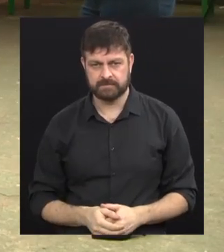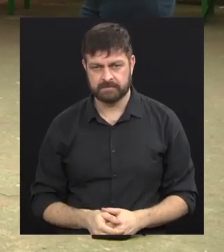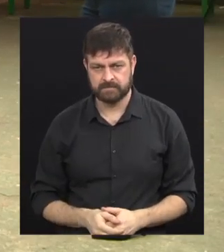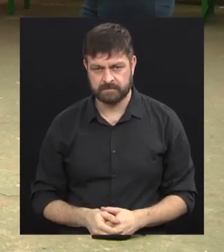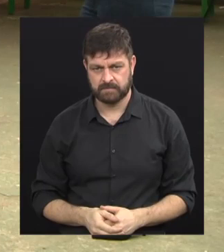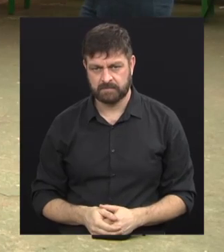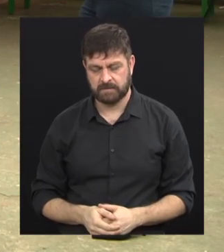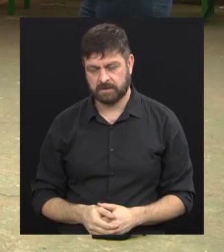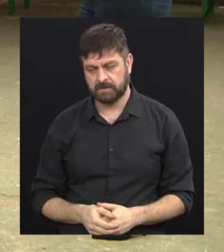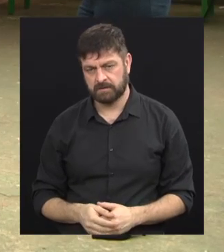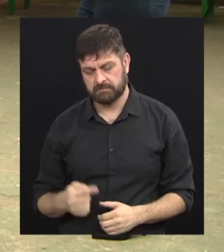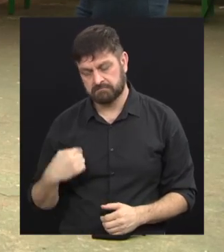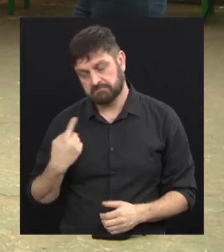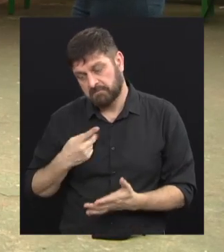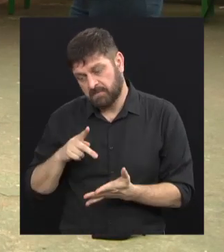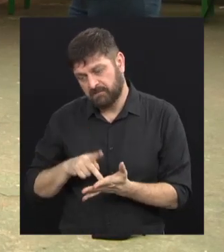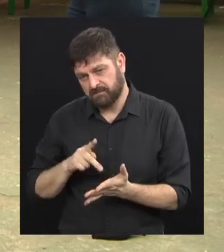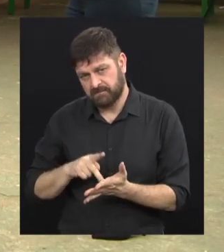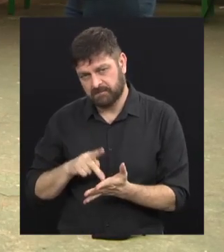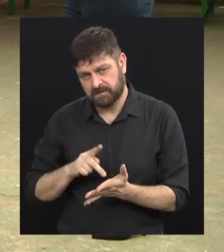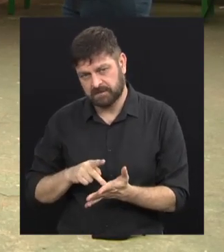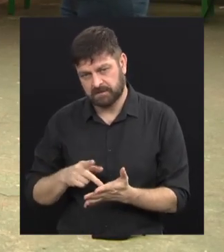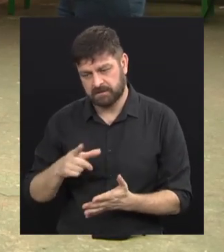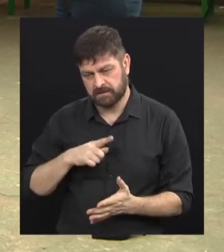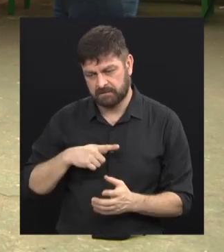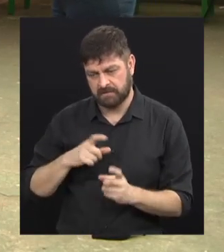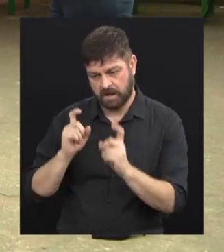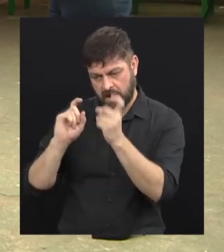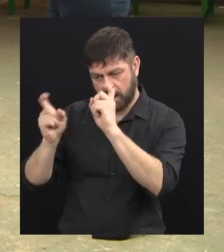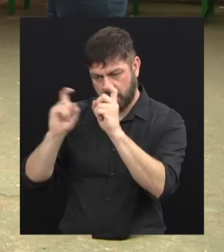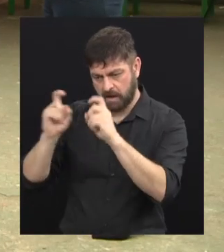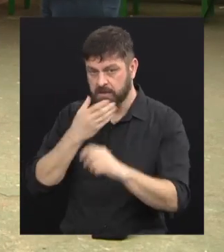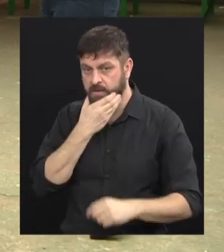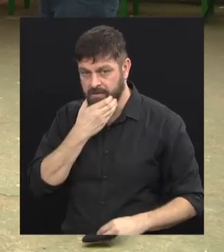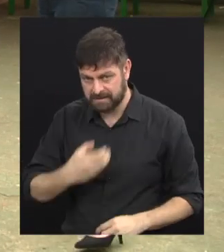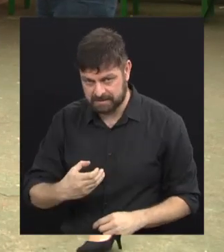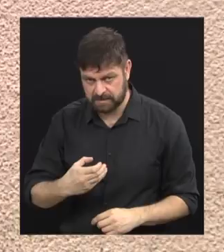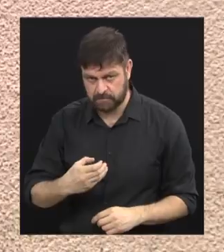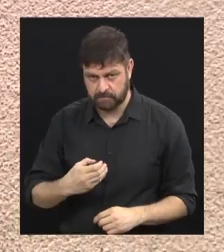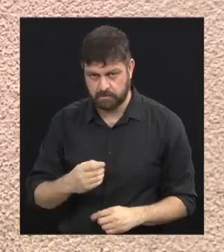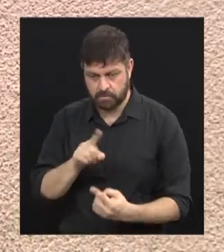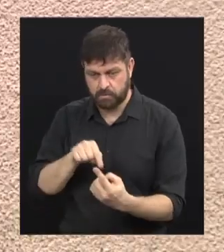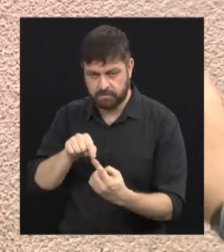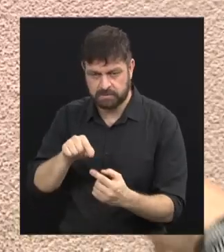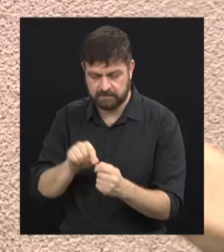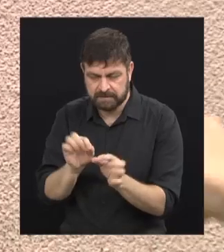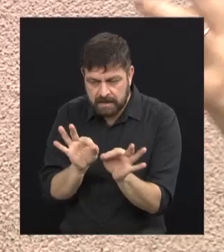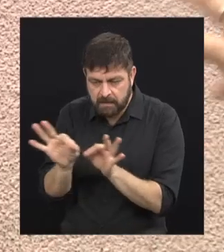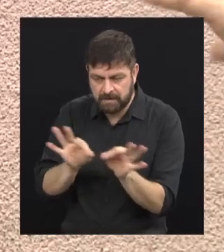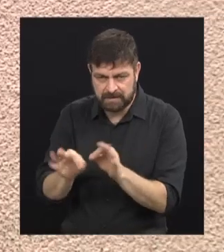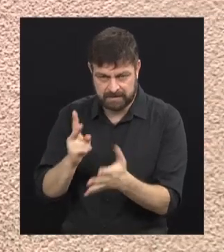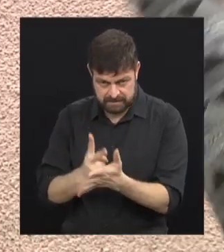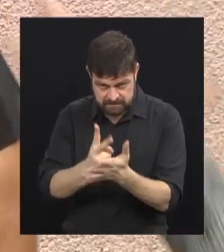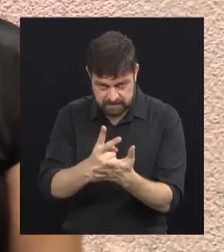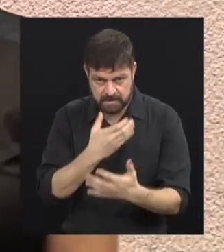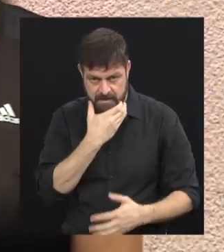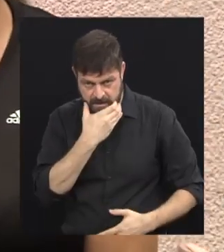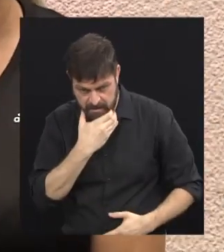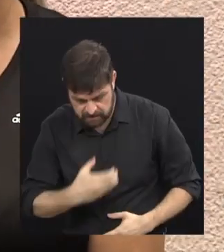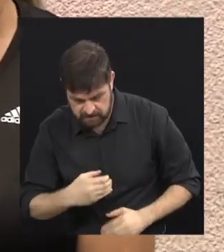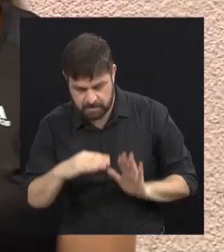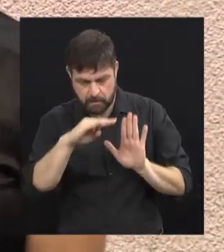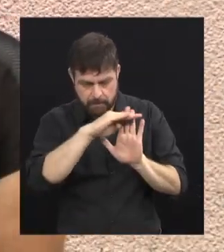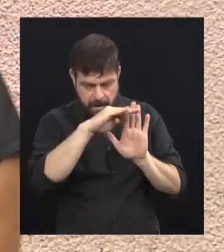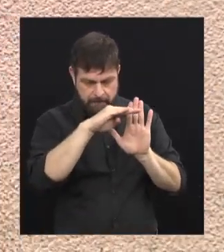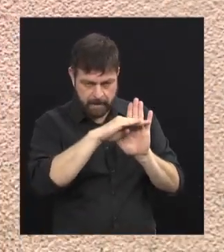A gente, na verdade, iremos nos reunir em dezembro para poder fazer esse planejamento. Sempre em dezembro existe um planejamento para próximo Porque